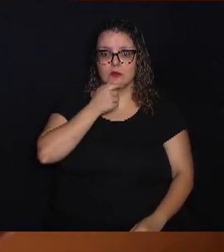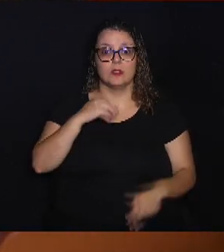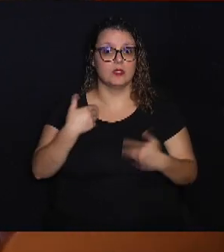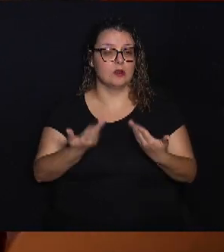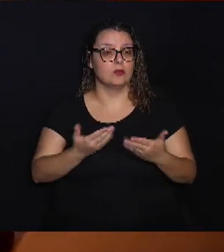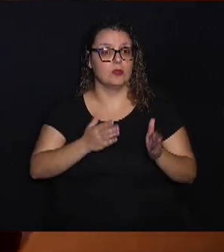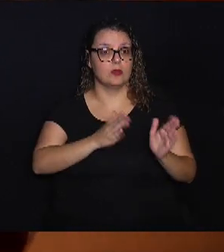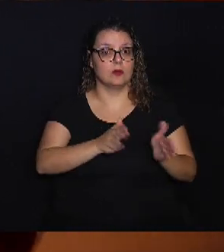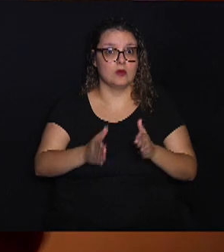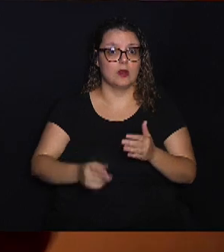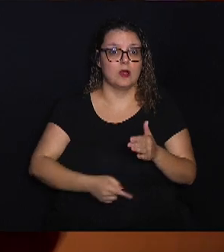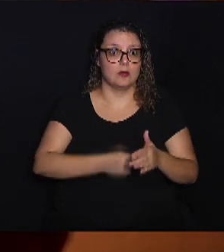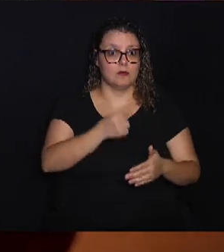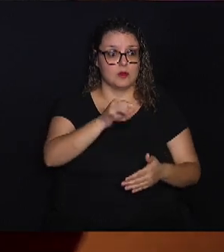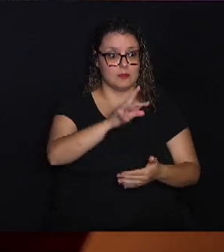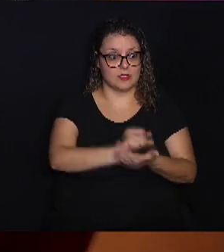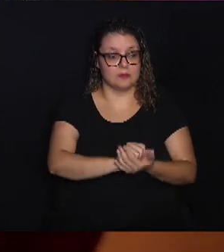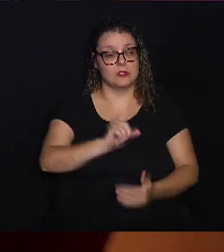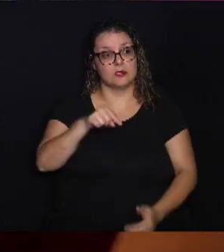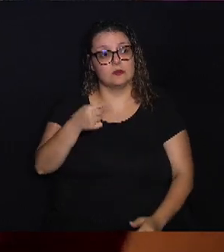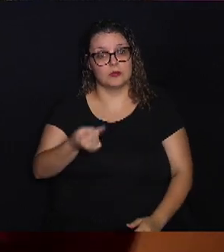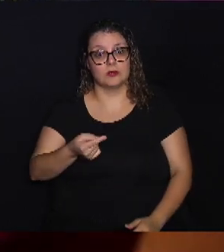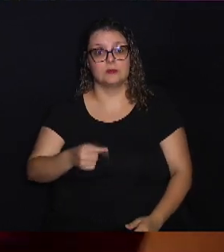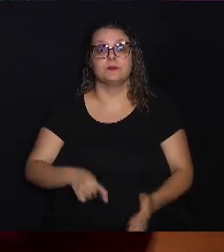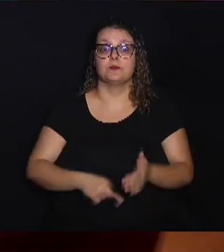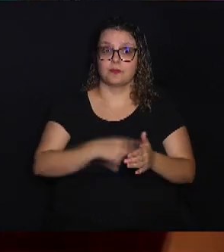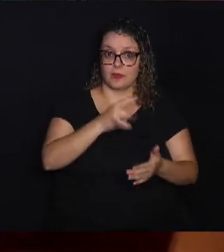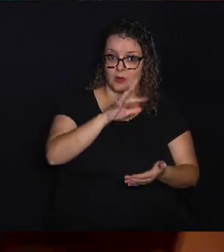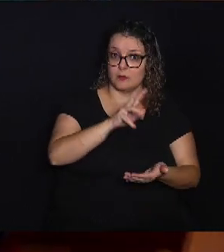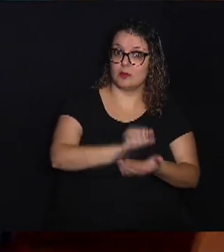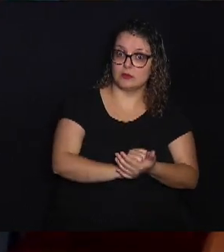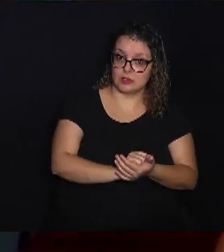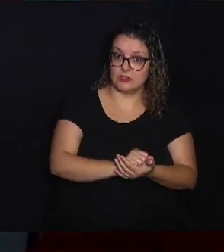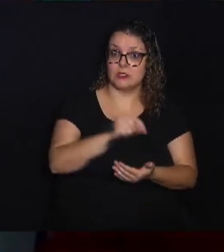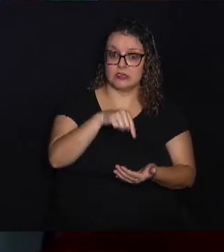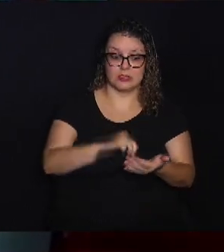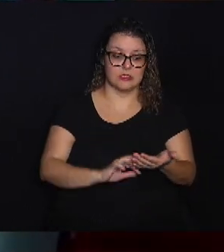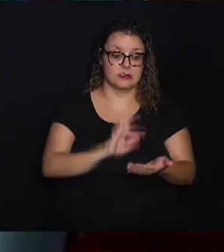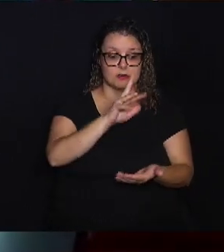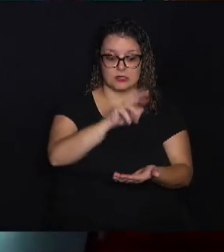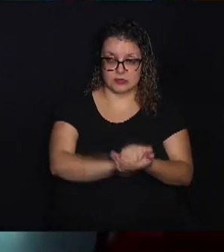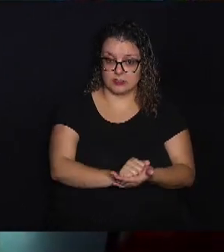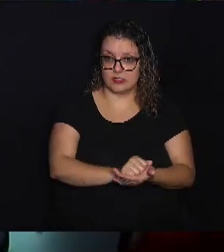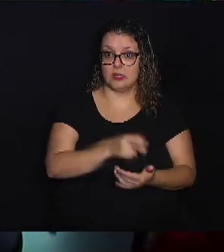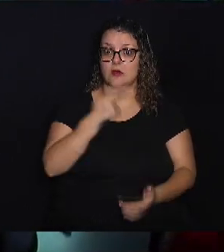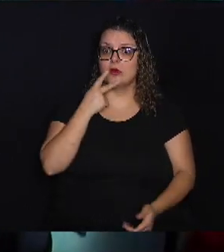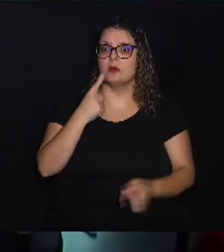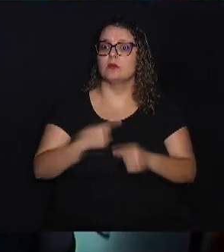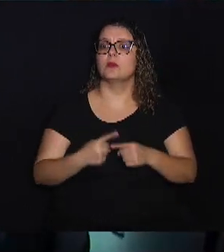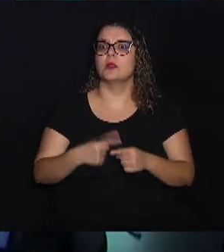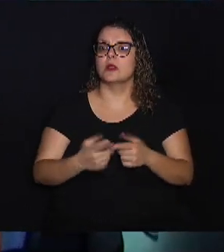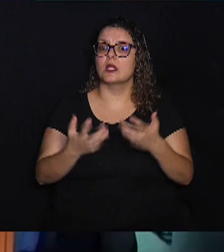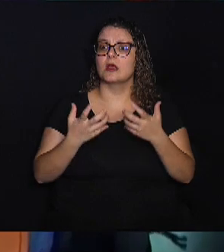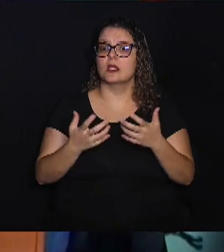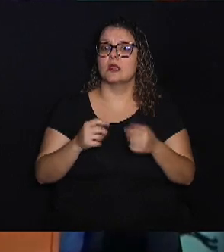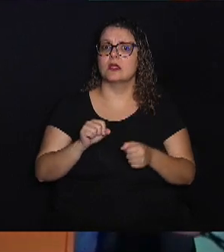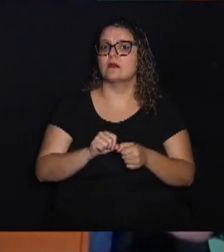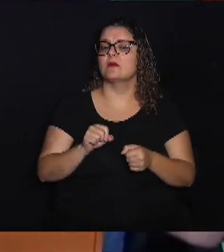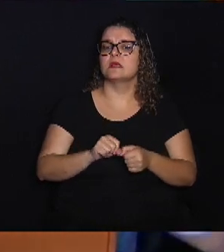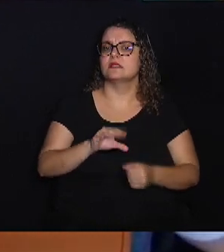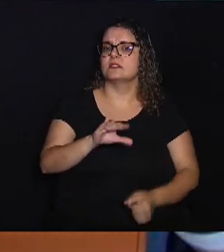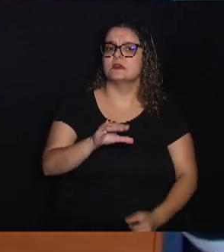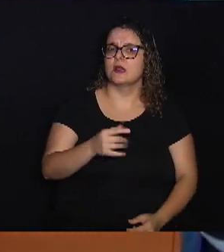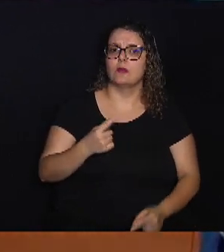fases? A primeira é a inscrição e depois? É, a primeira é a inscrição e nessa inscrição ele tem que falar por que ele quer fazer ciência,